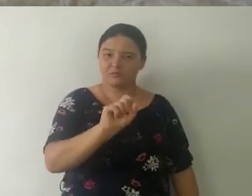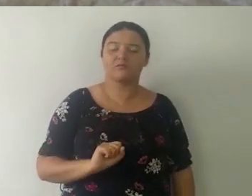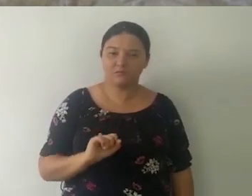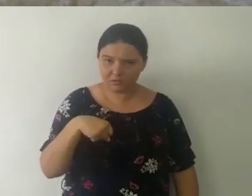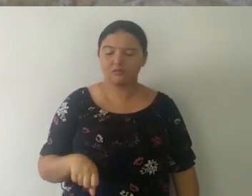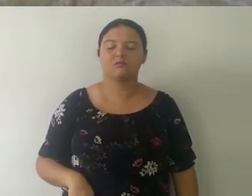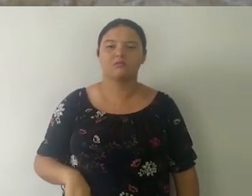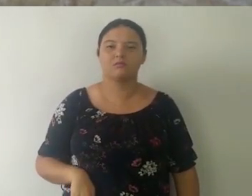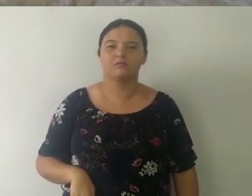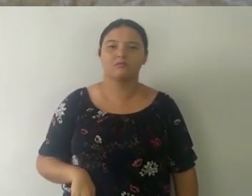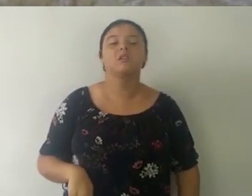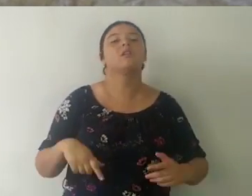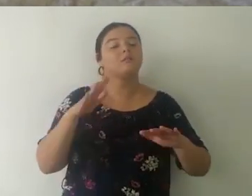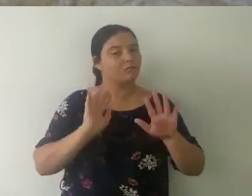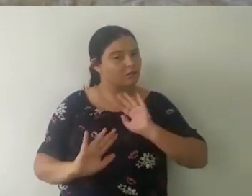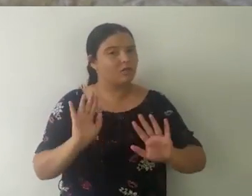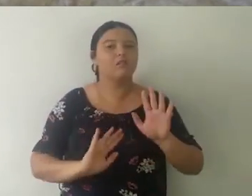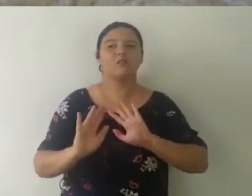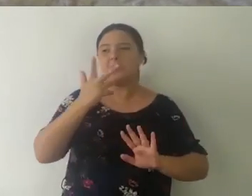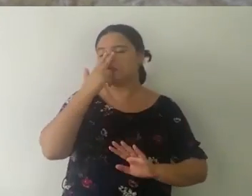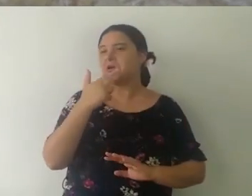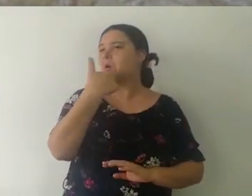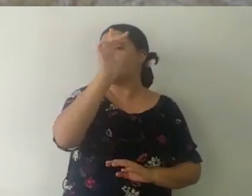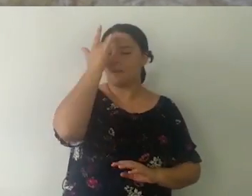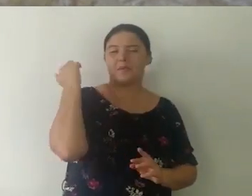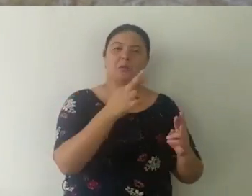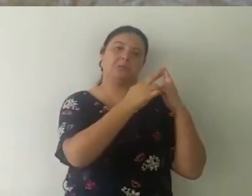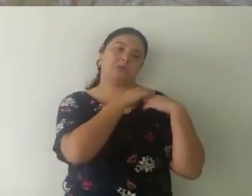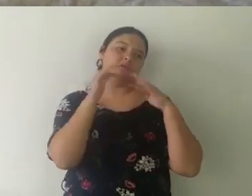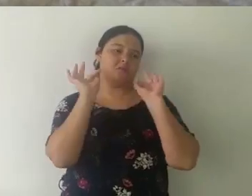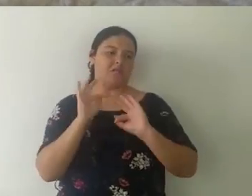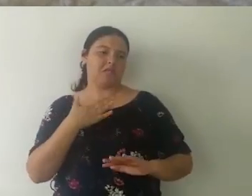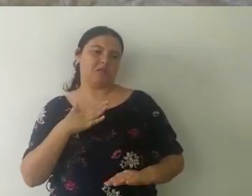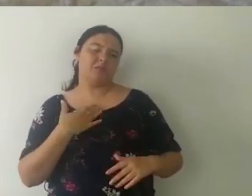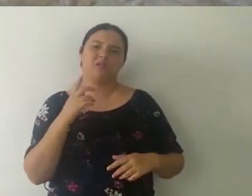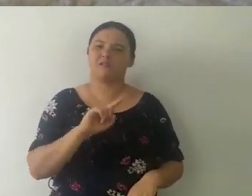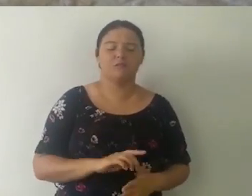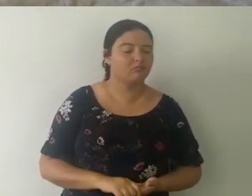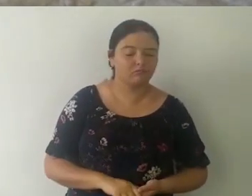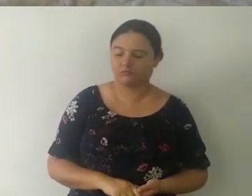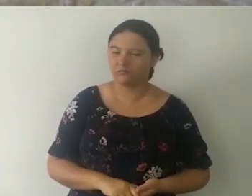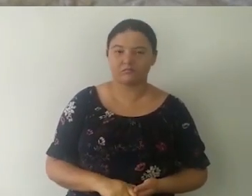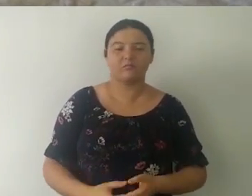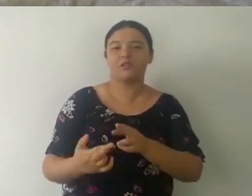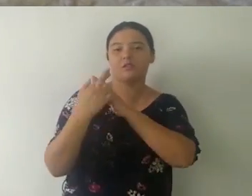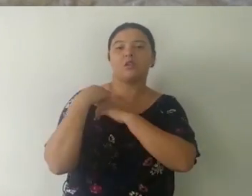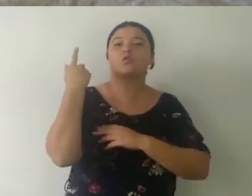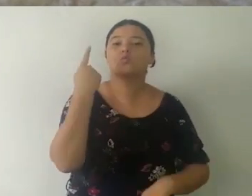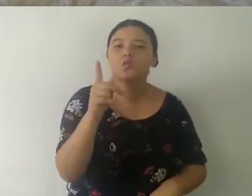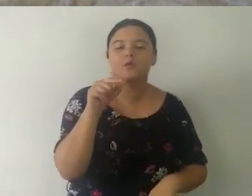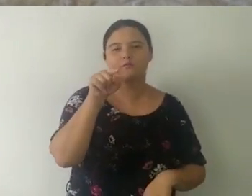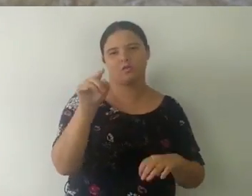ser humano individual. A gente tem que tomar cuidado com isso. Achar que o outro é responsável por nos fazer felizes.